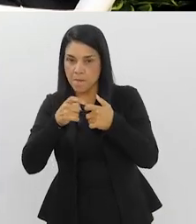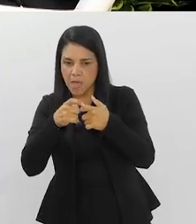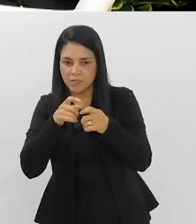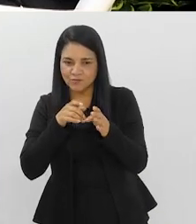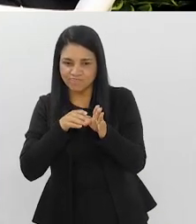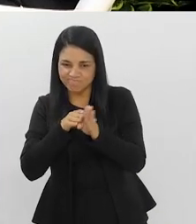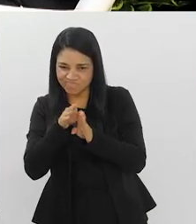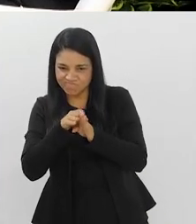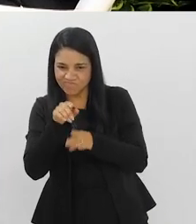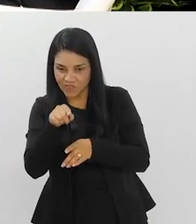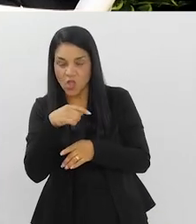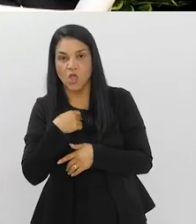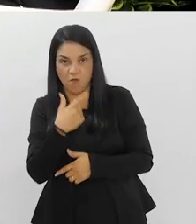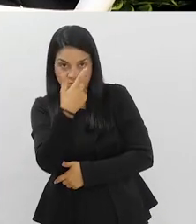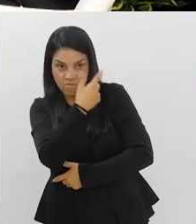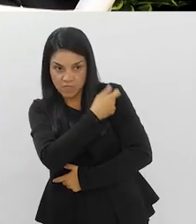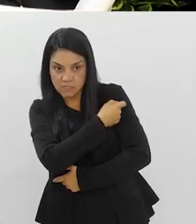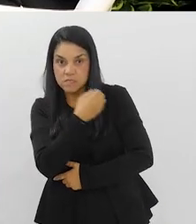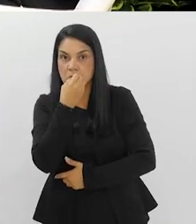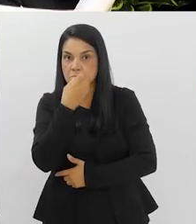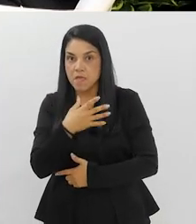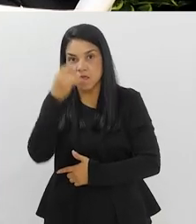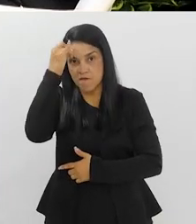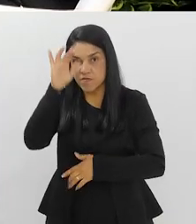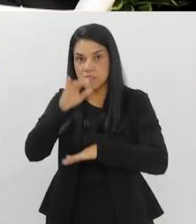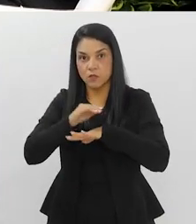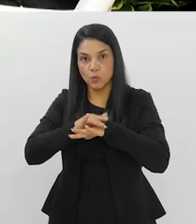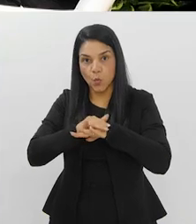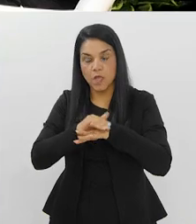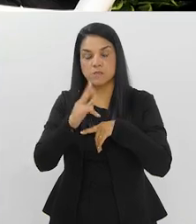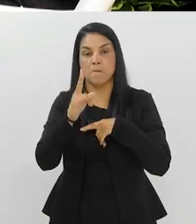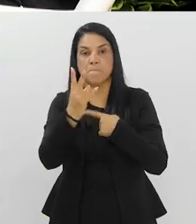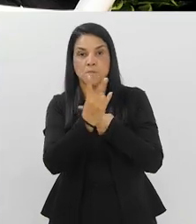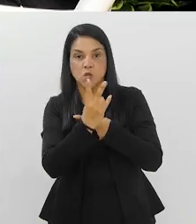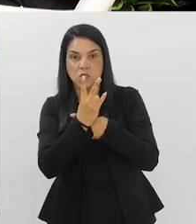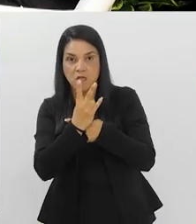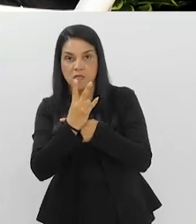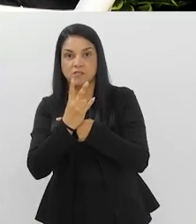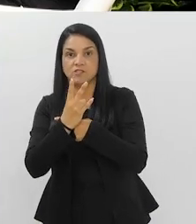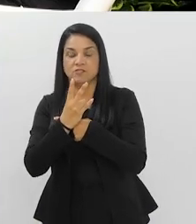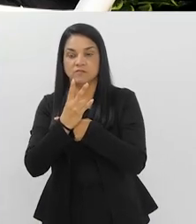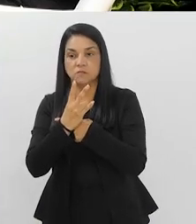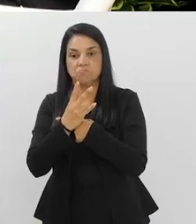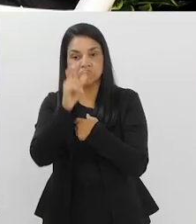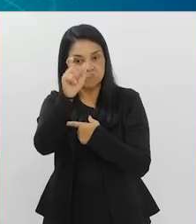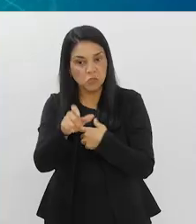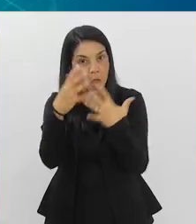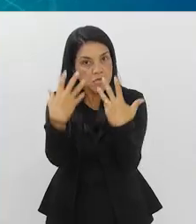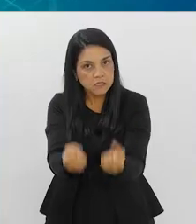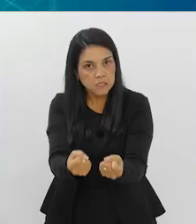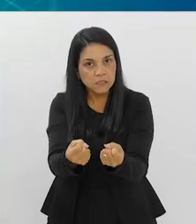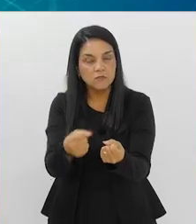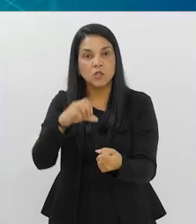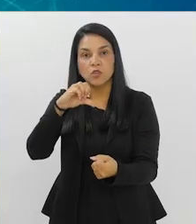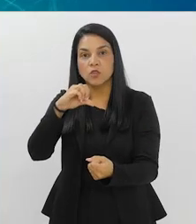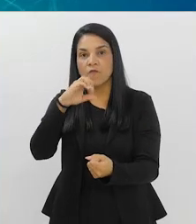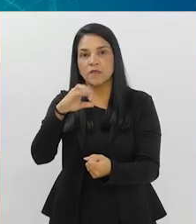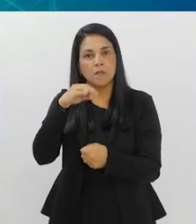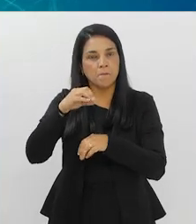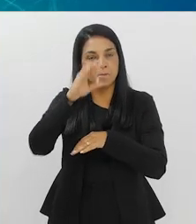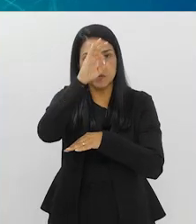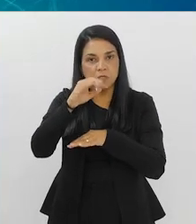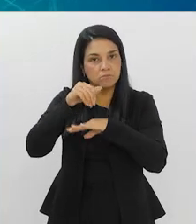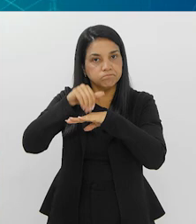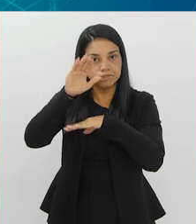paciente e fala assim, toma vacina, meu filho, vai te fazer bem, vai te proteger e o paciente aceita, mais de